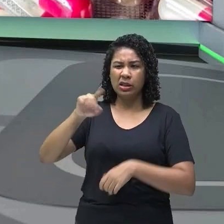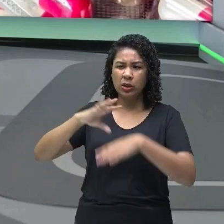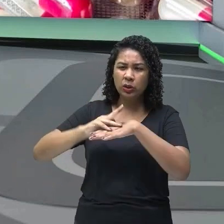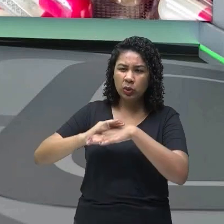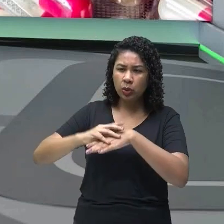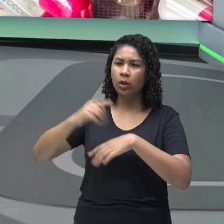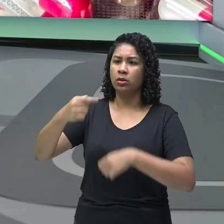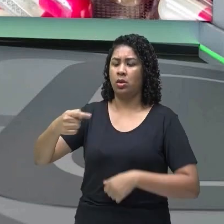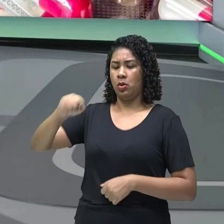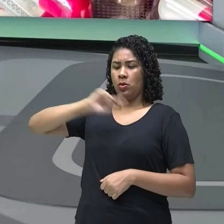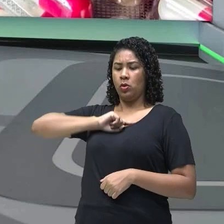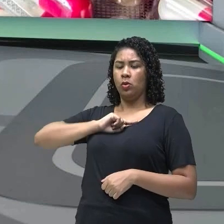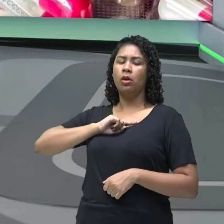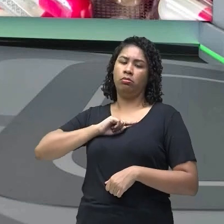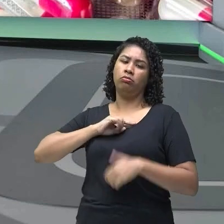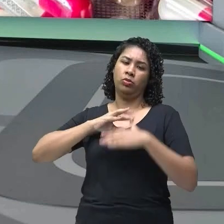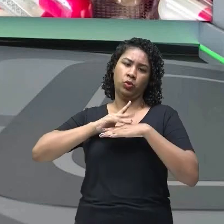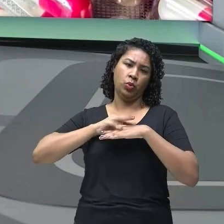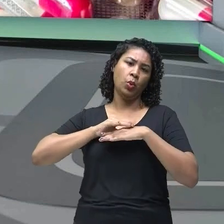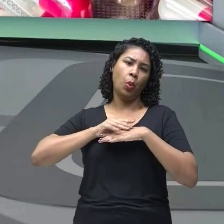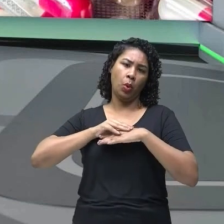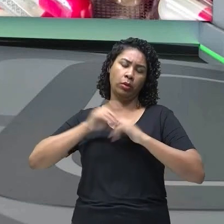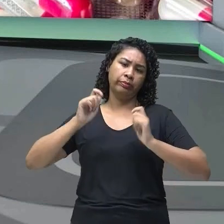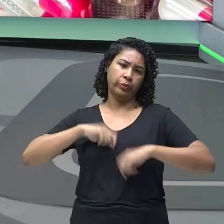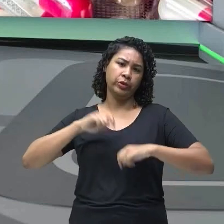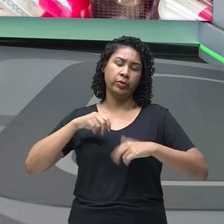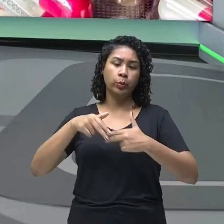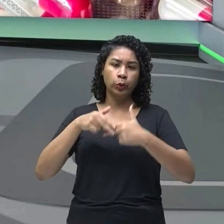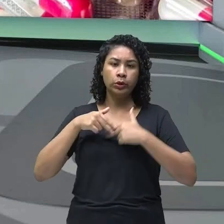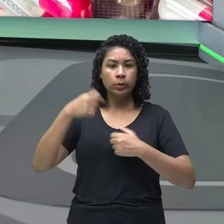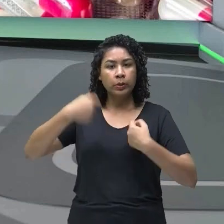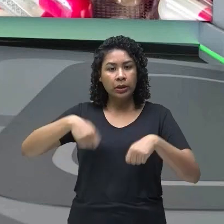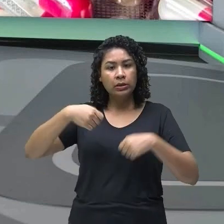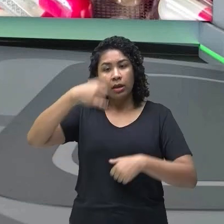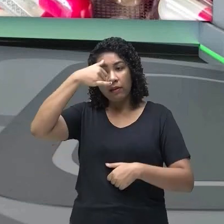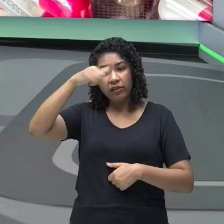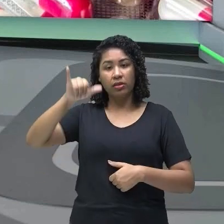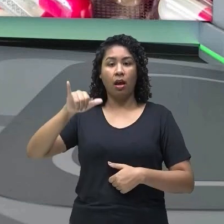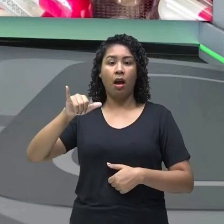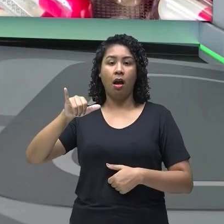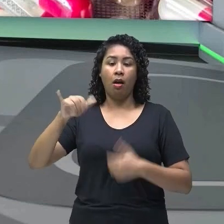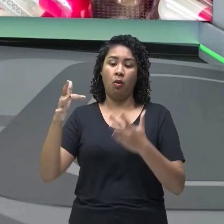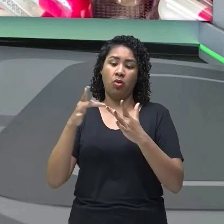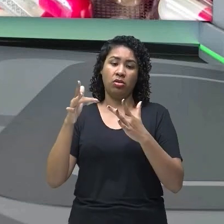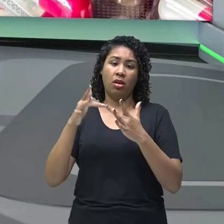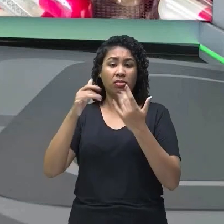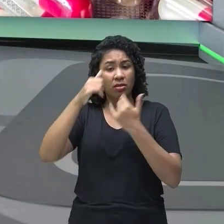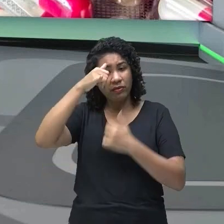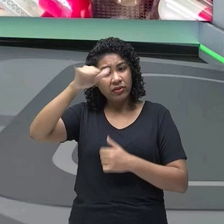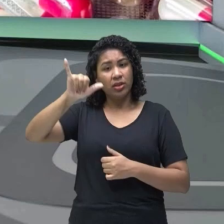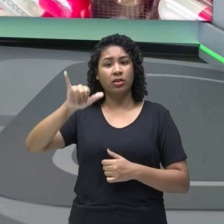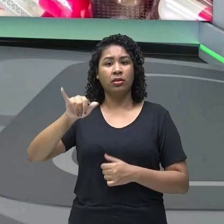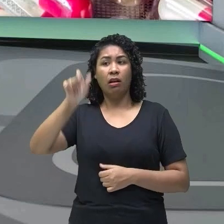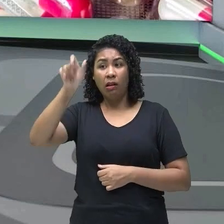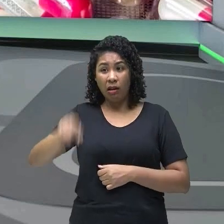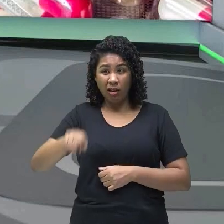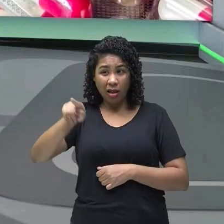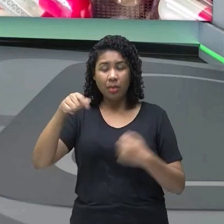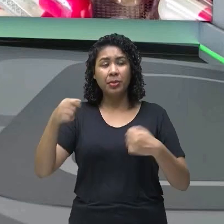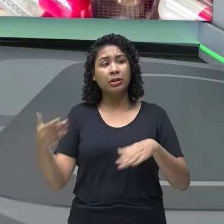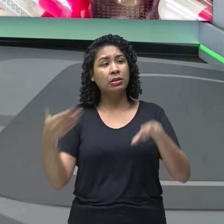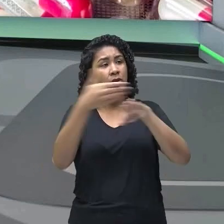está no ponto alto dessa doença de infecção, você tem que evitar contato. E a pessoa que está doente precisa procurar